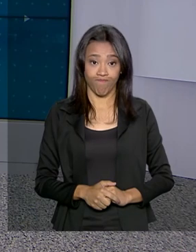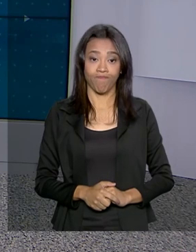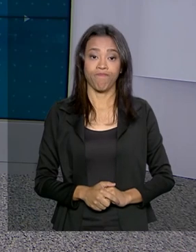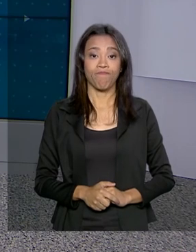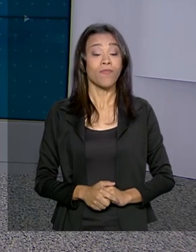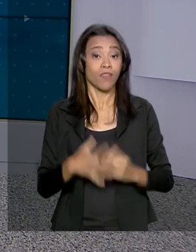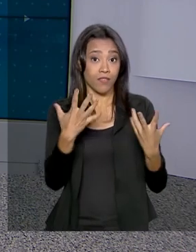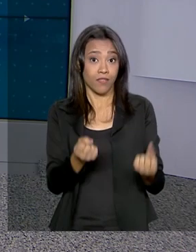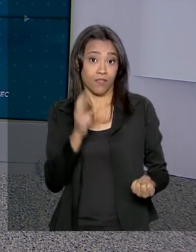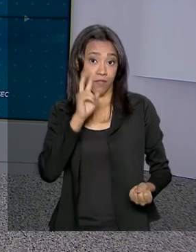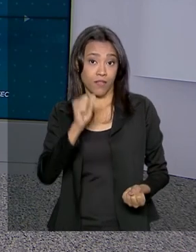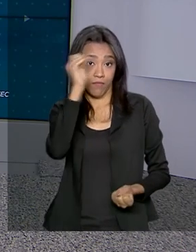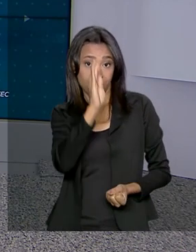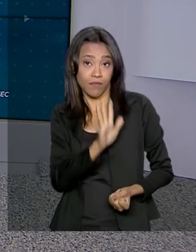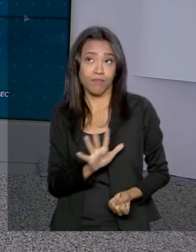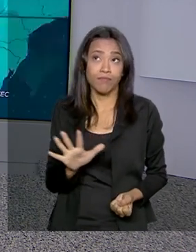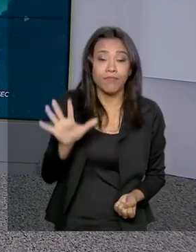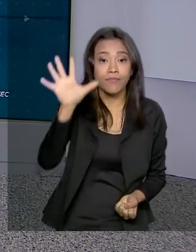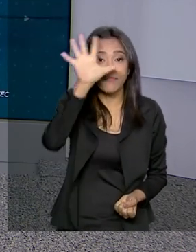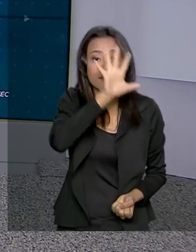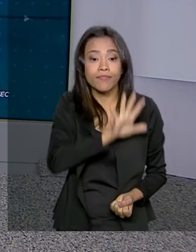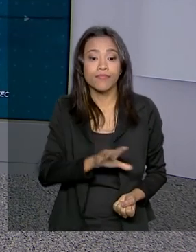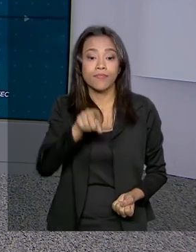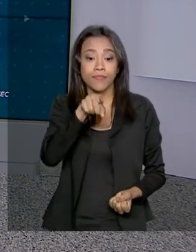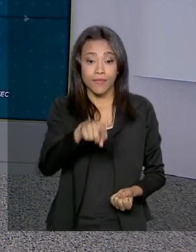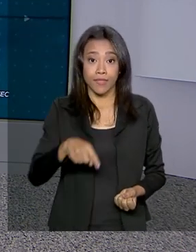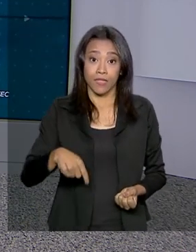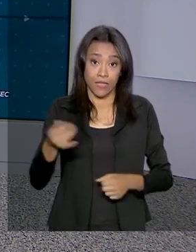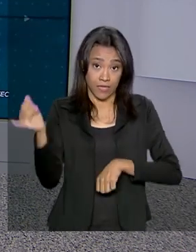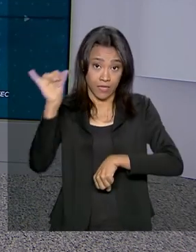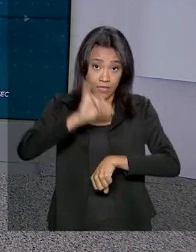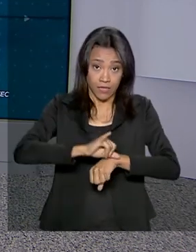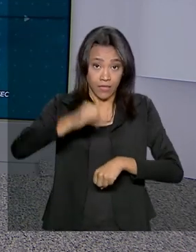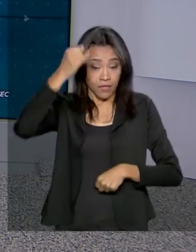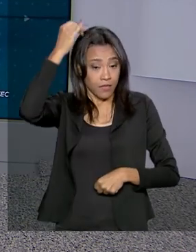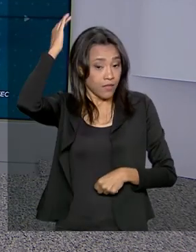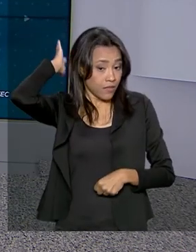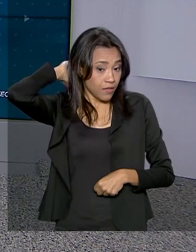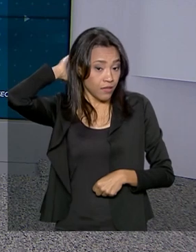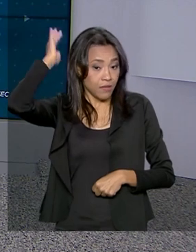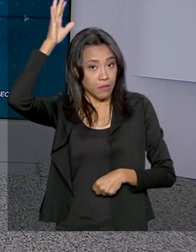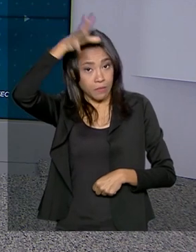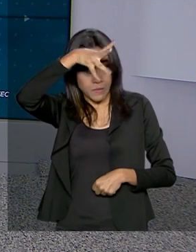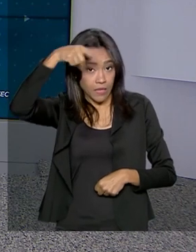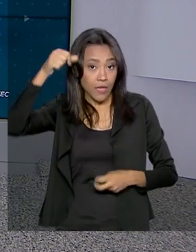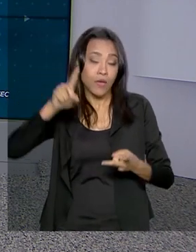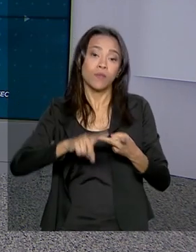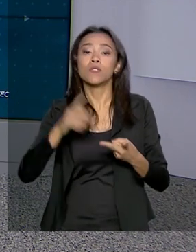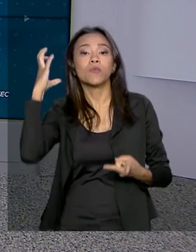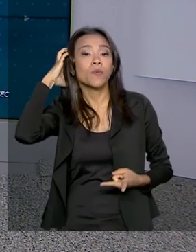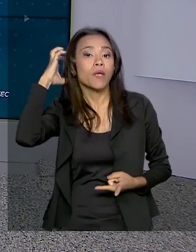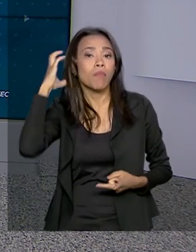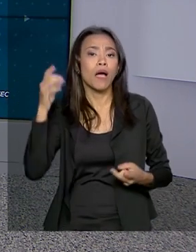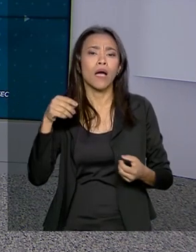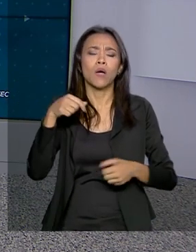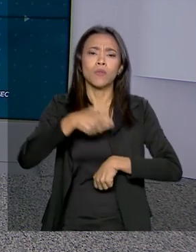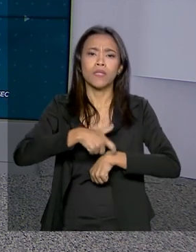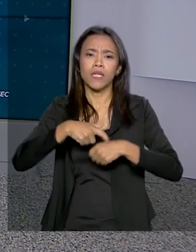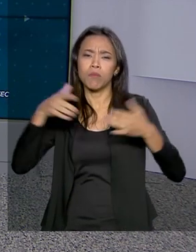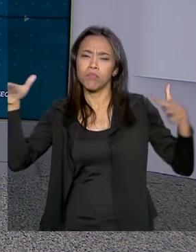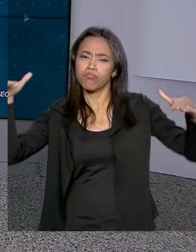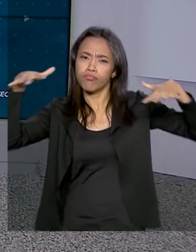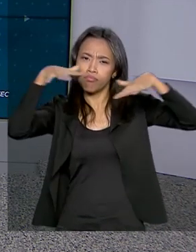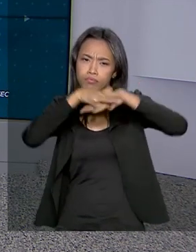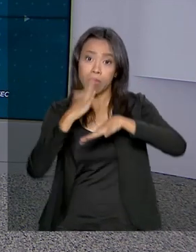Vamos então ao nosso mapa? Em Manaus, Cuiabá e Belo Horizonte, temos tempo parcialmente nublado.